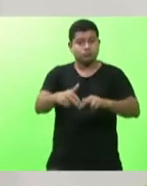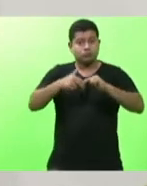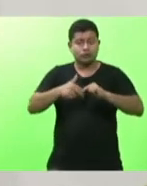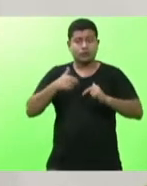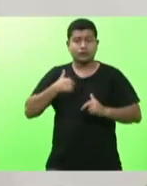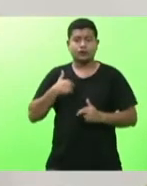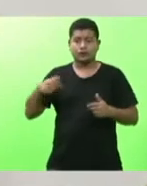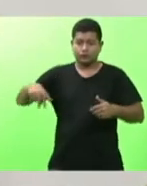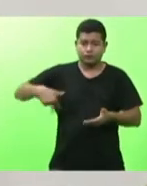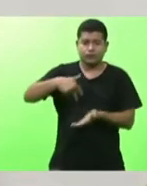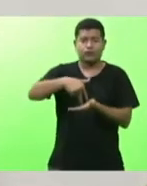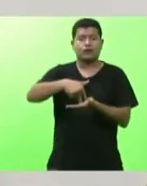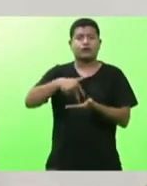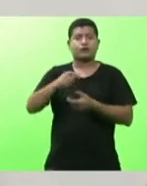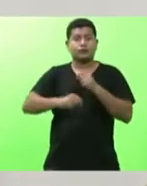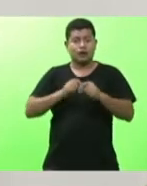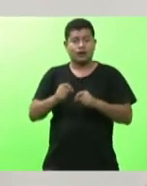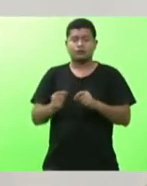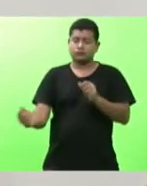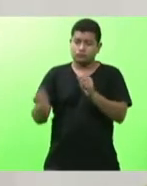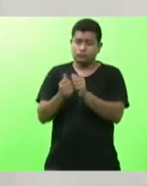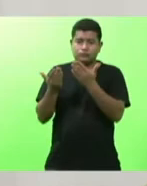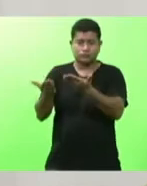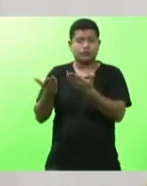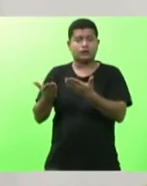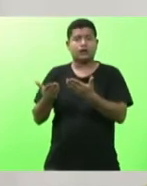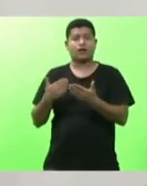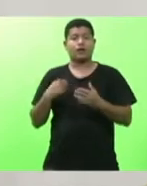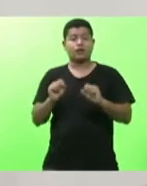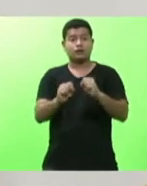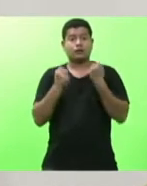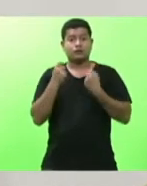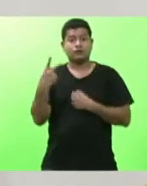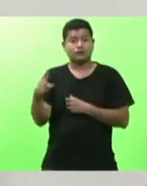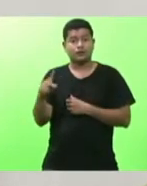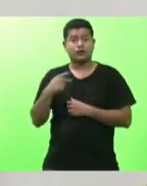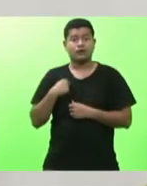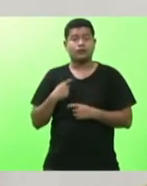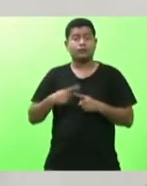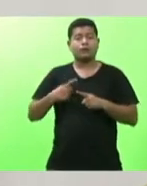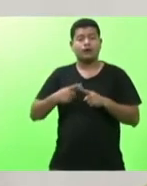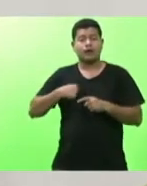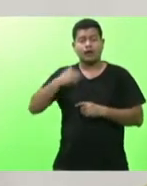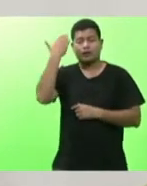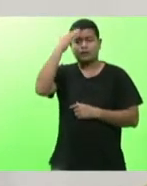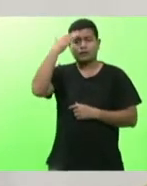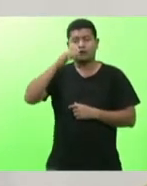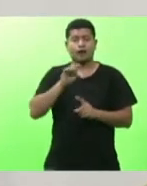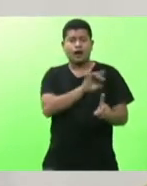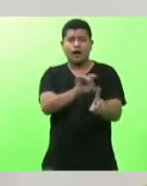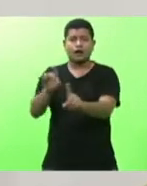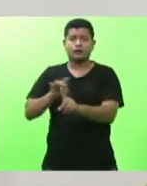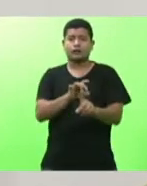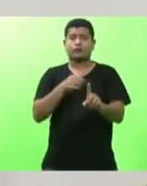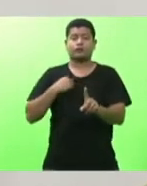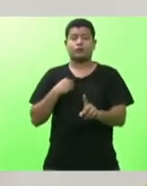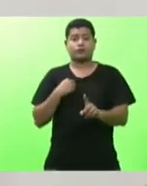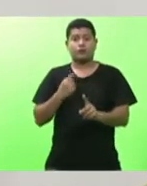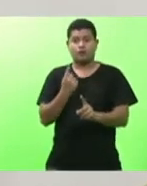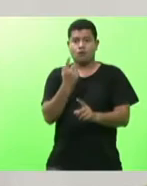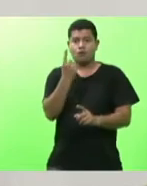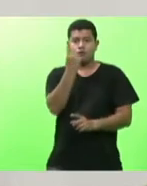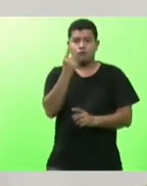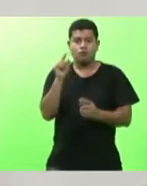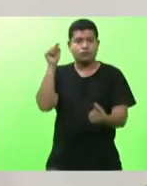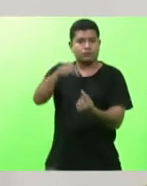entendo que cada um de nós tem um ponto focal. Nós estamos aqui para fazer com que o estado trabalhe